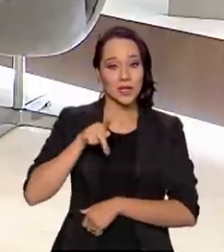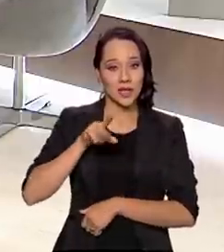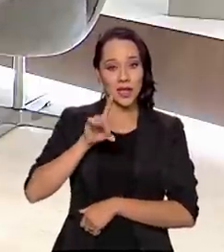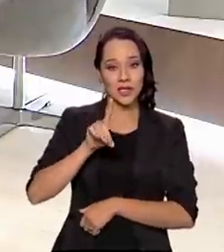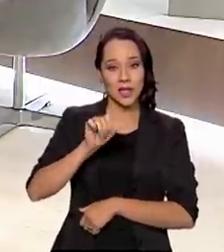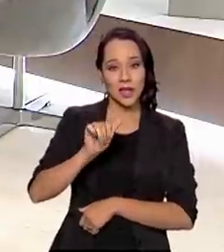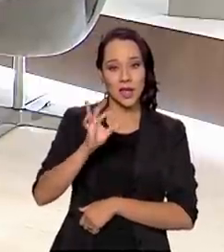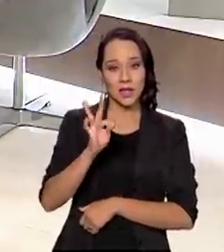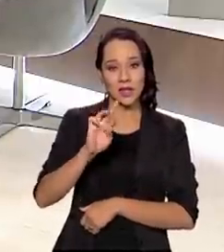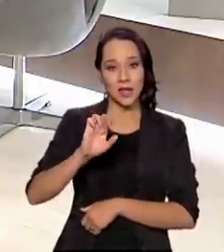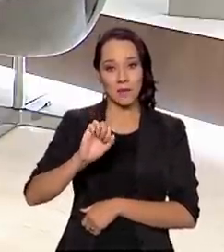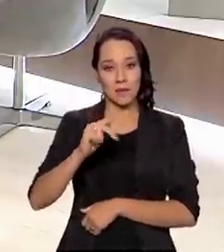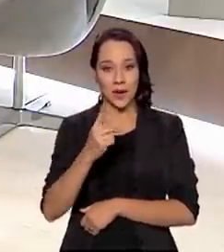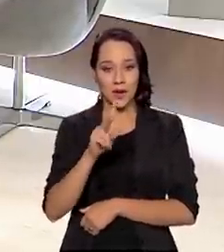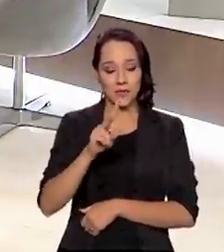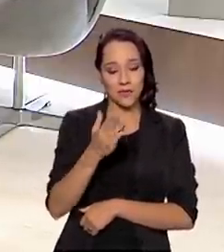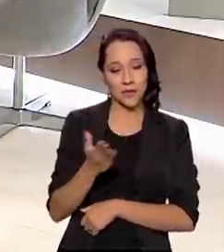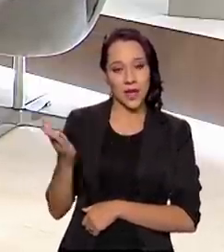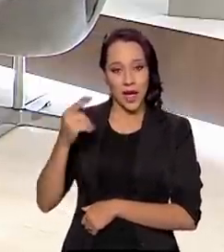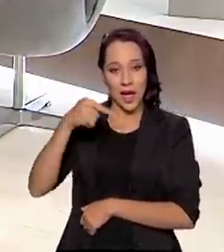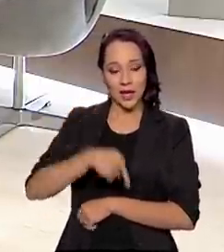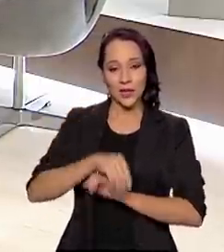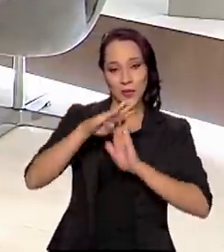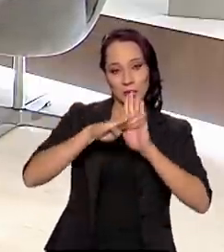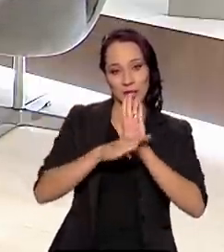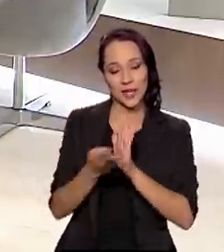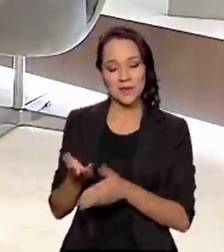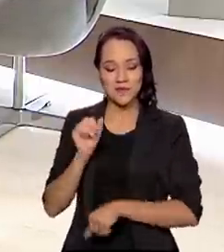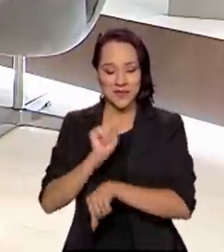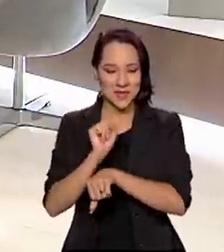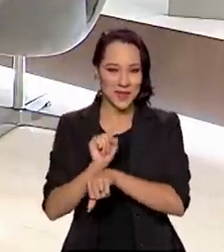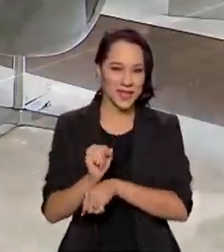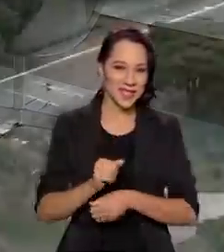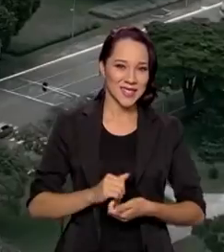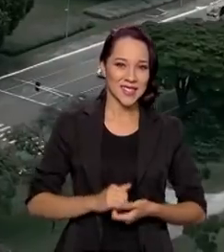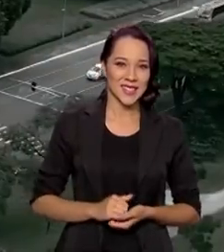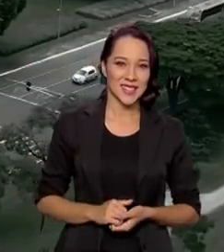Dataprev, Gustavo Canuto, aqui no Brasil em Pauta. Não saia daí.